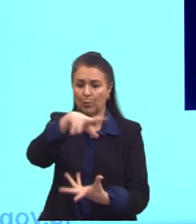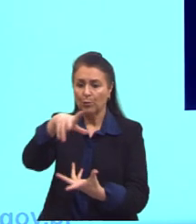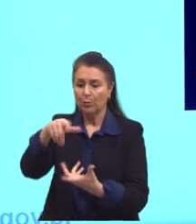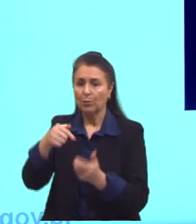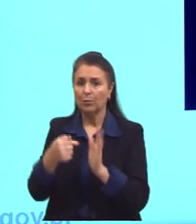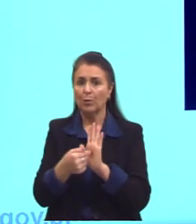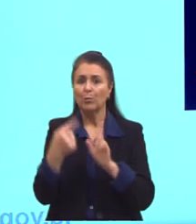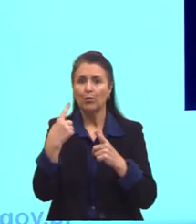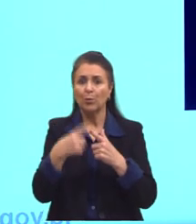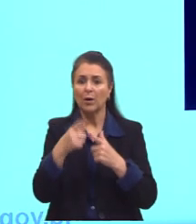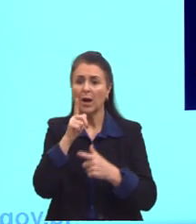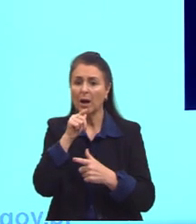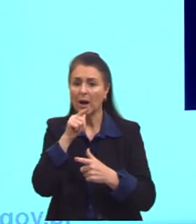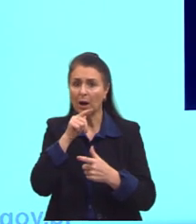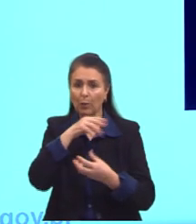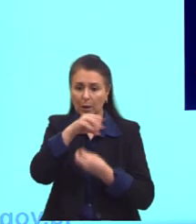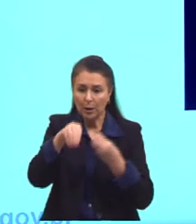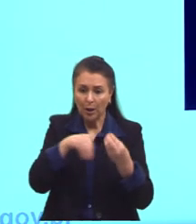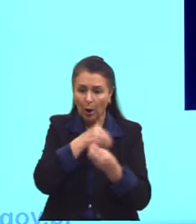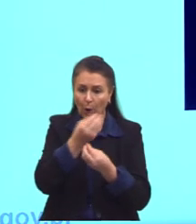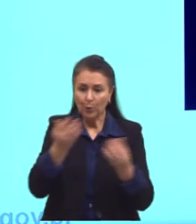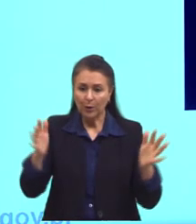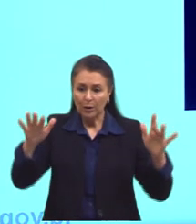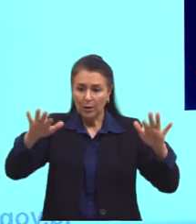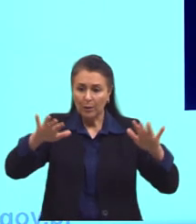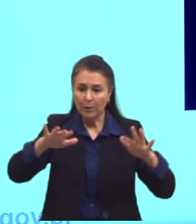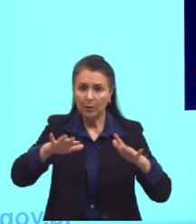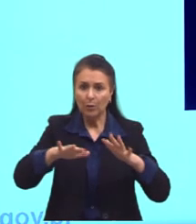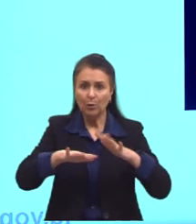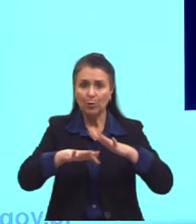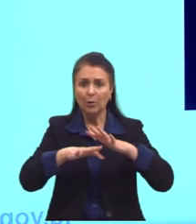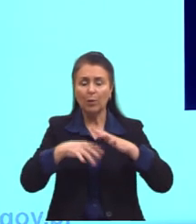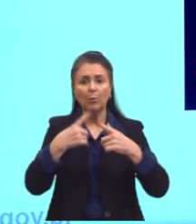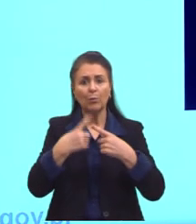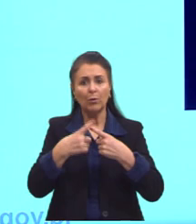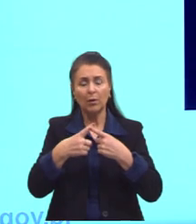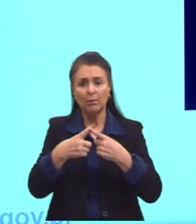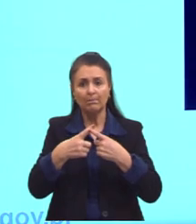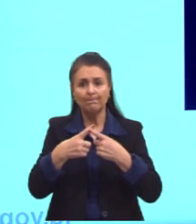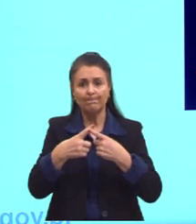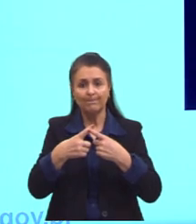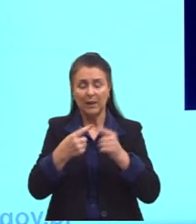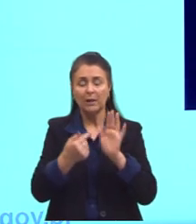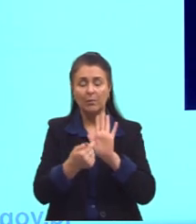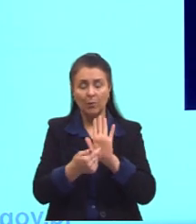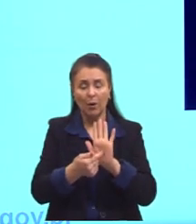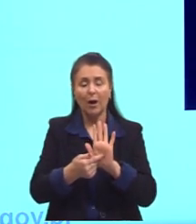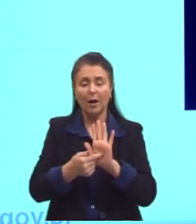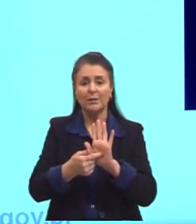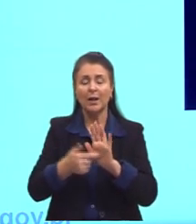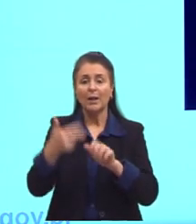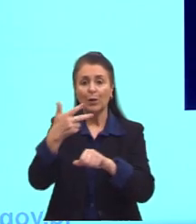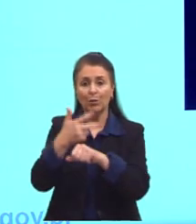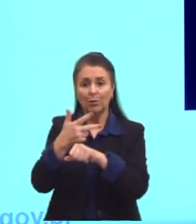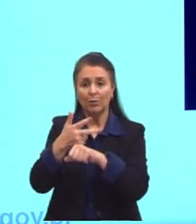lá, explica na prática o que está acontecendo, porque as águas, eu já falei para vocês, por exemplo, a